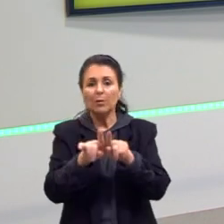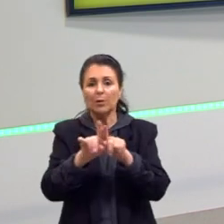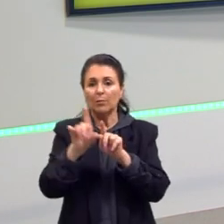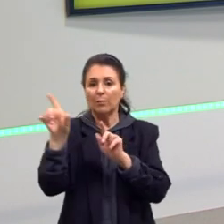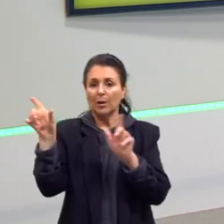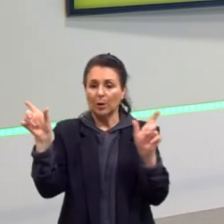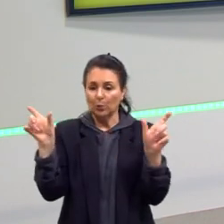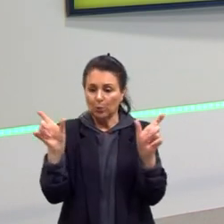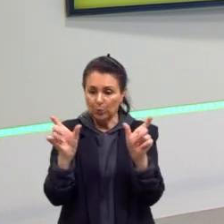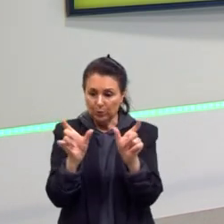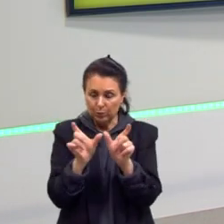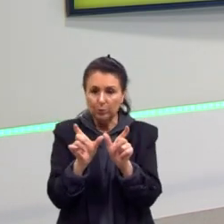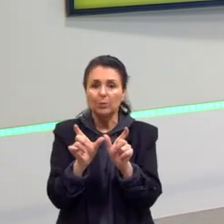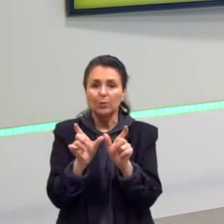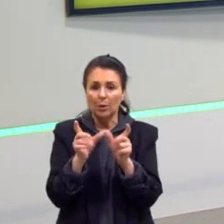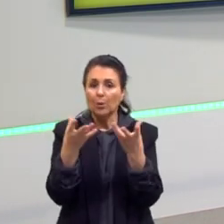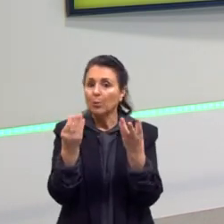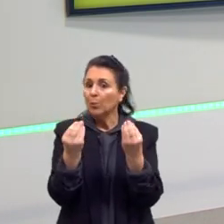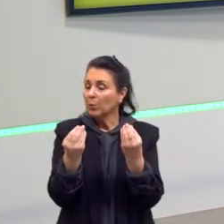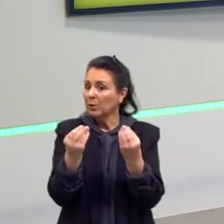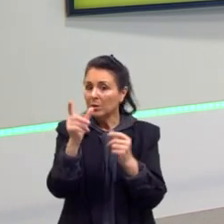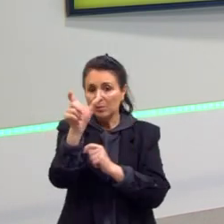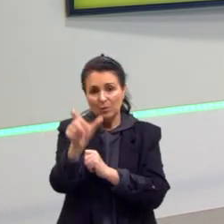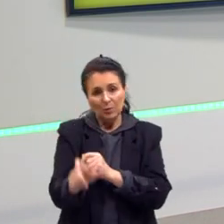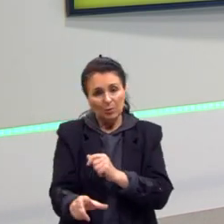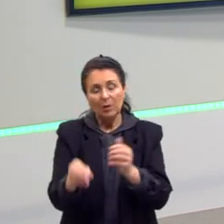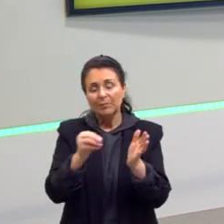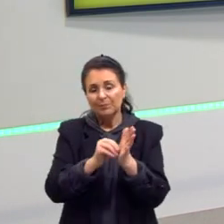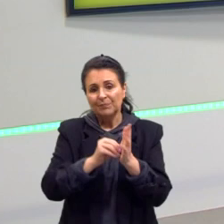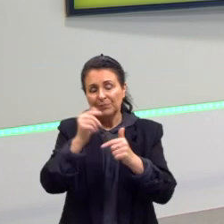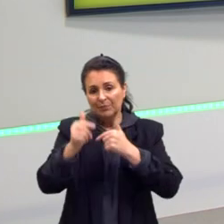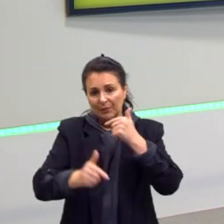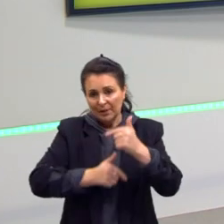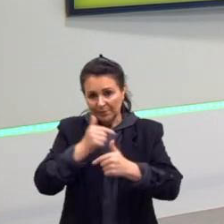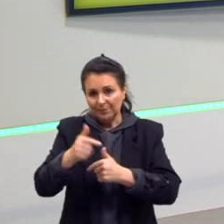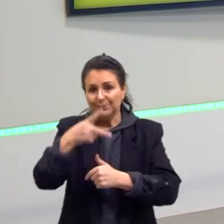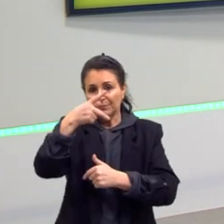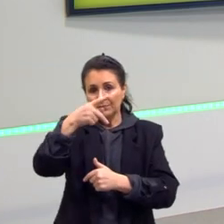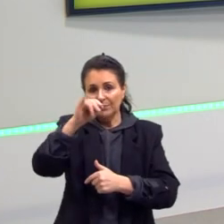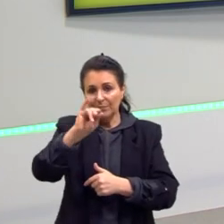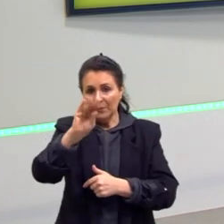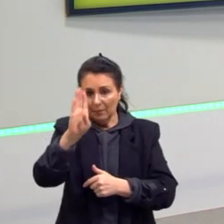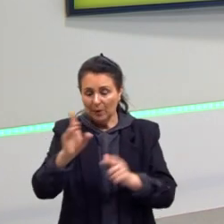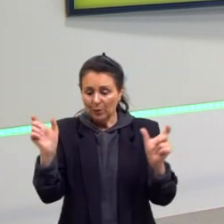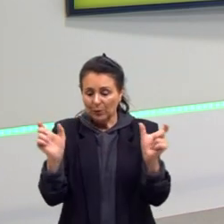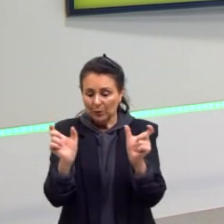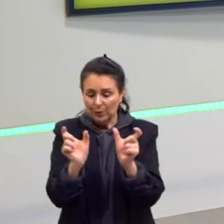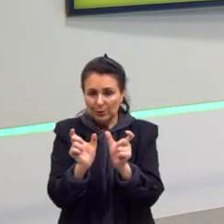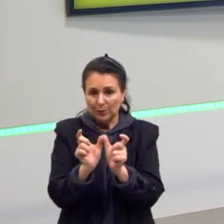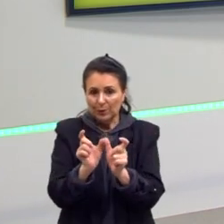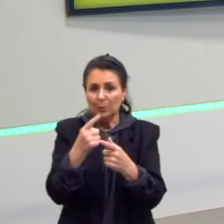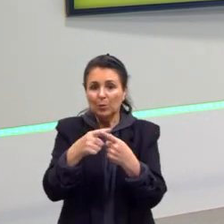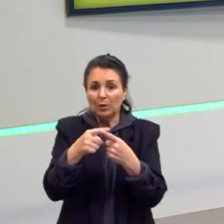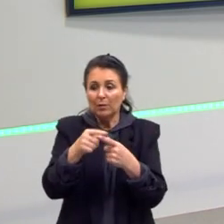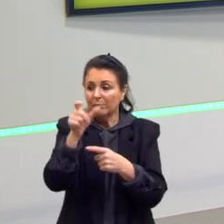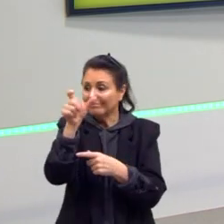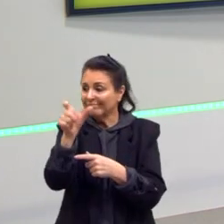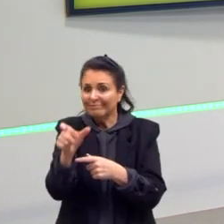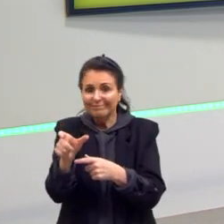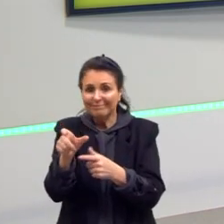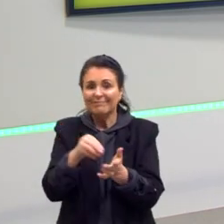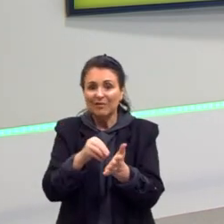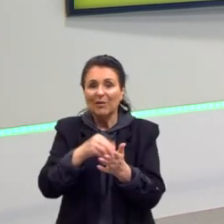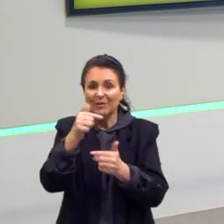desempregada traz essa retração do, do produto interno bruto, porque tu não tem as pessoas ali, é,